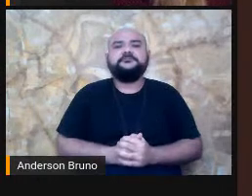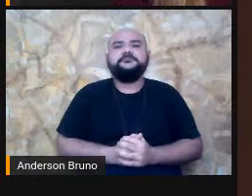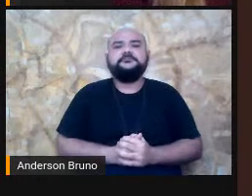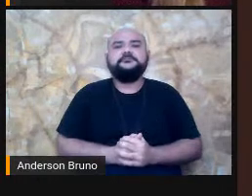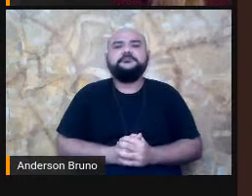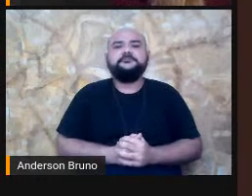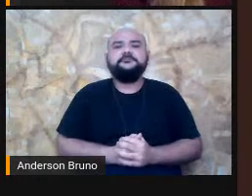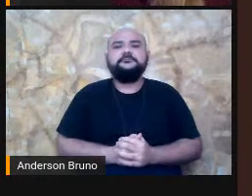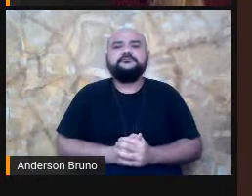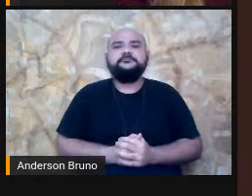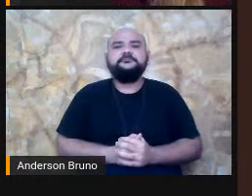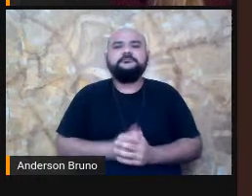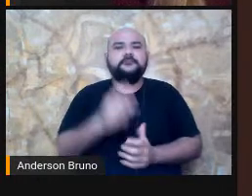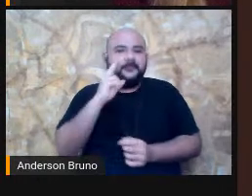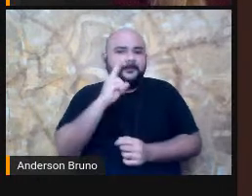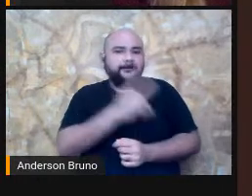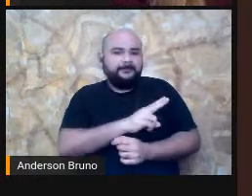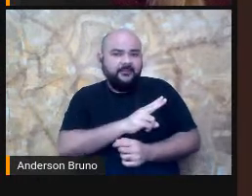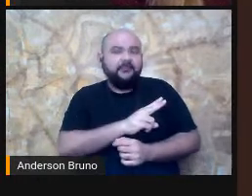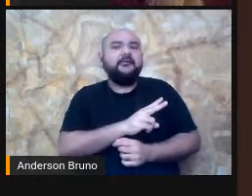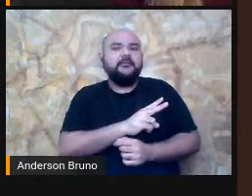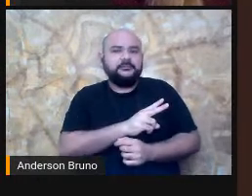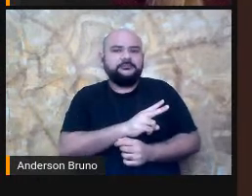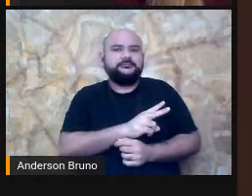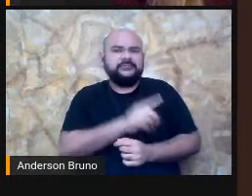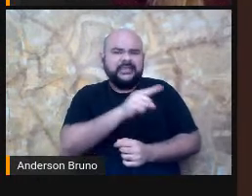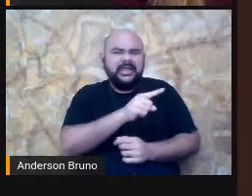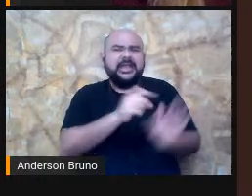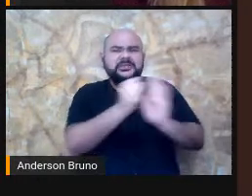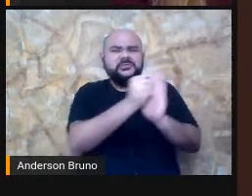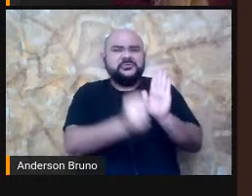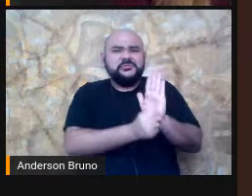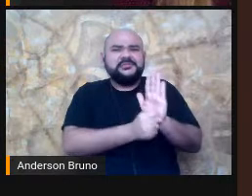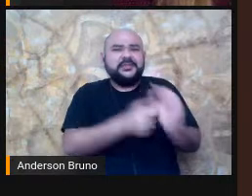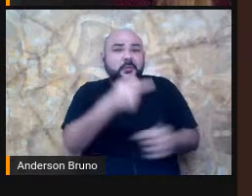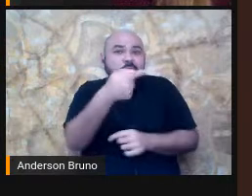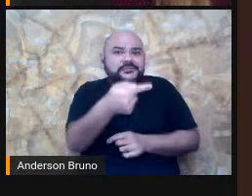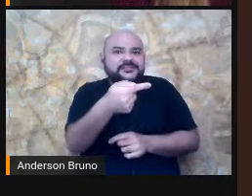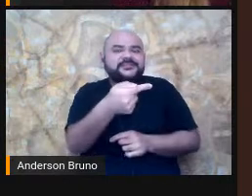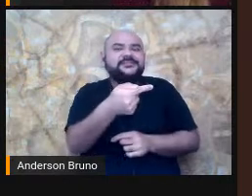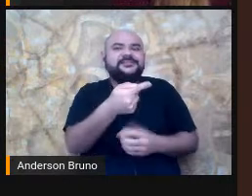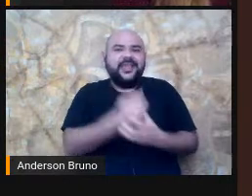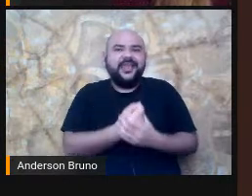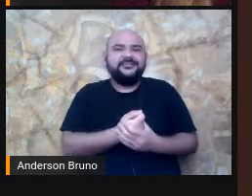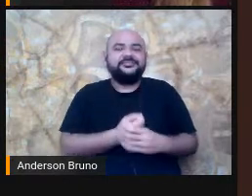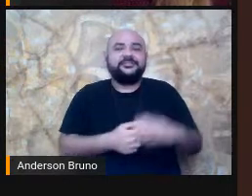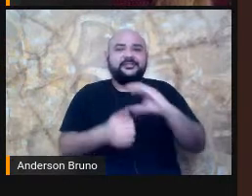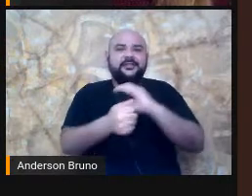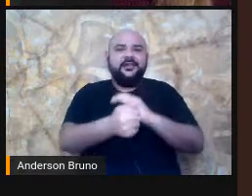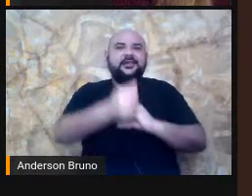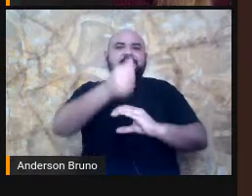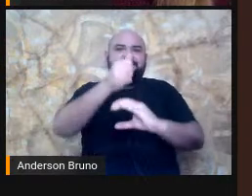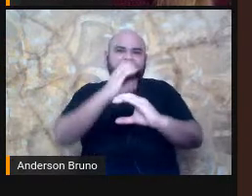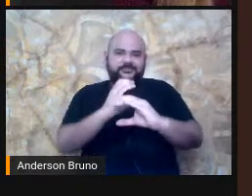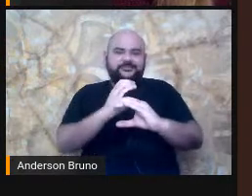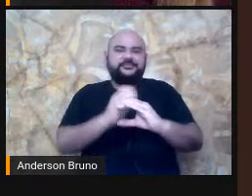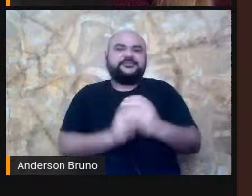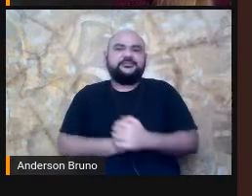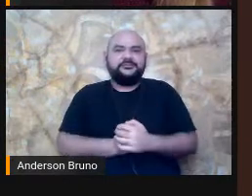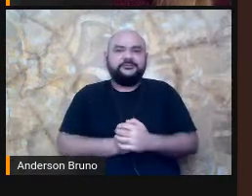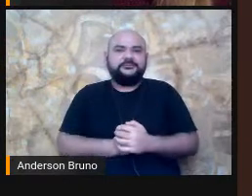nos jardins de Senaqueribe, século VII antes de Cristo ainda. Então, a gente tem aqui na imagem